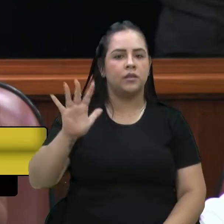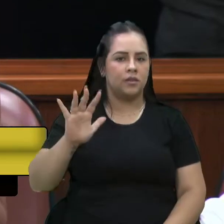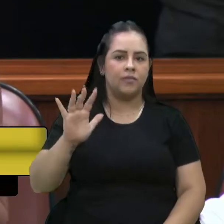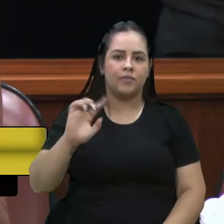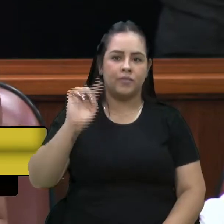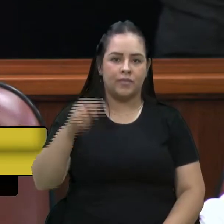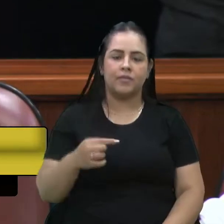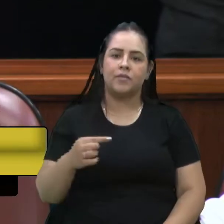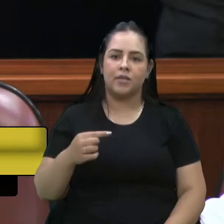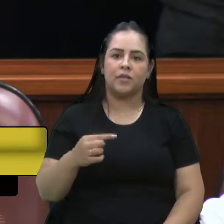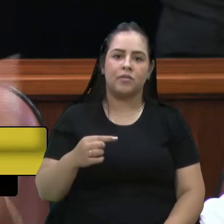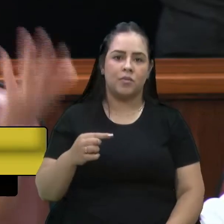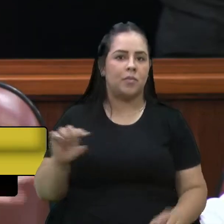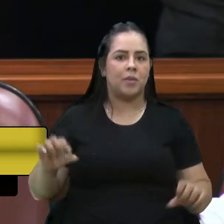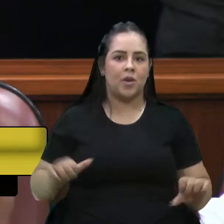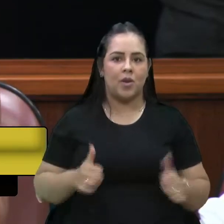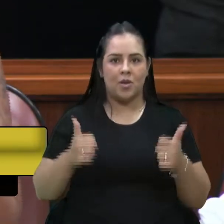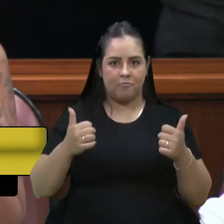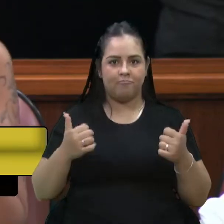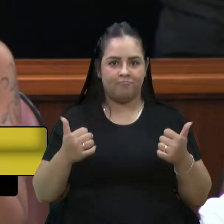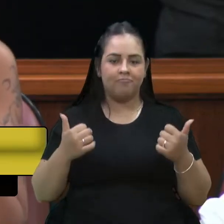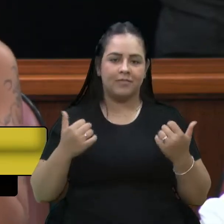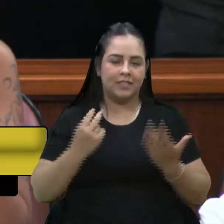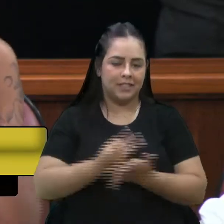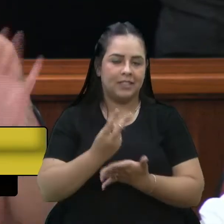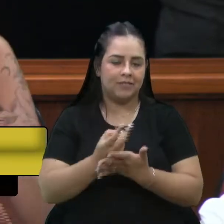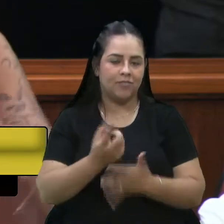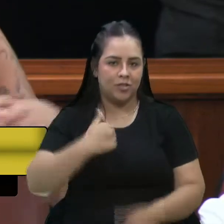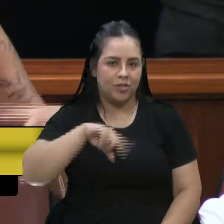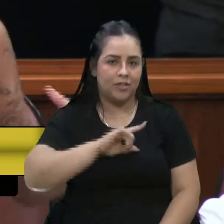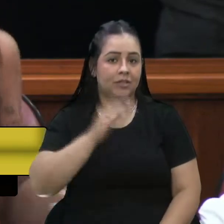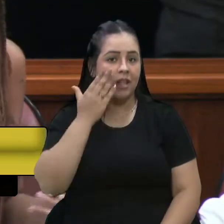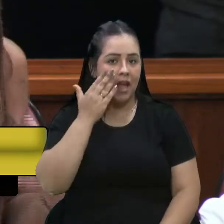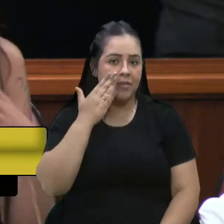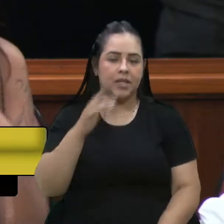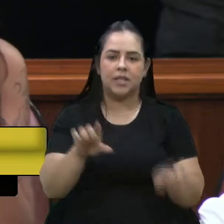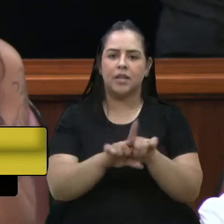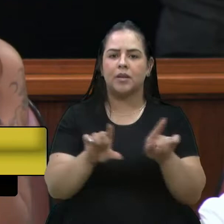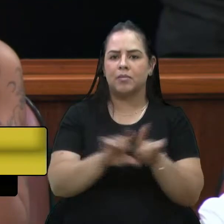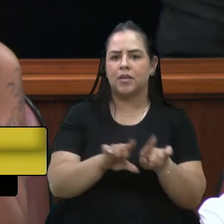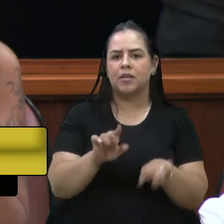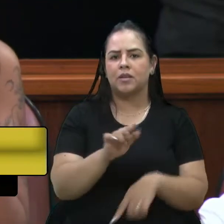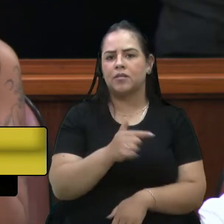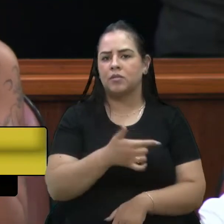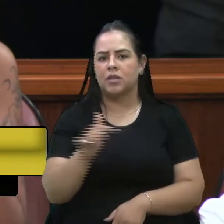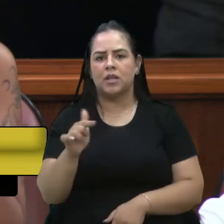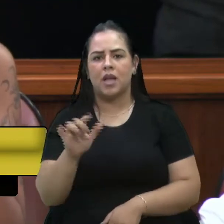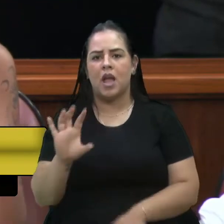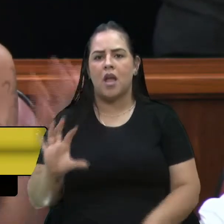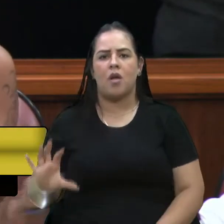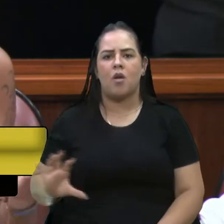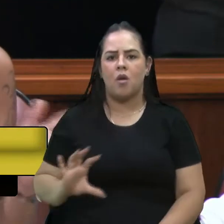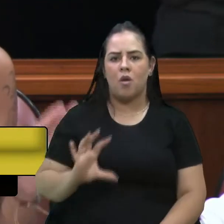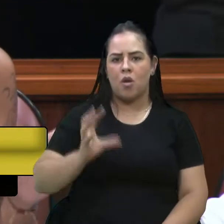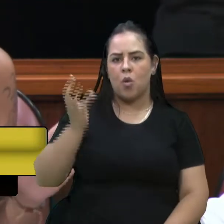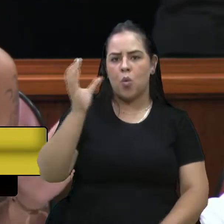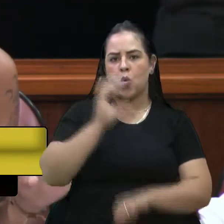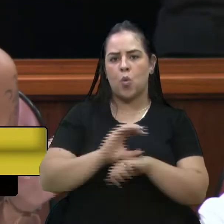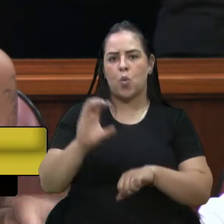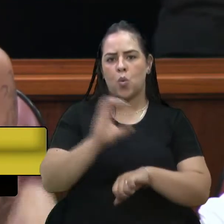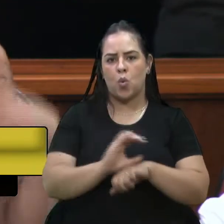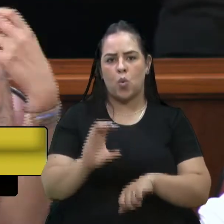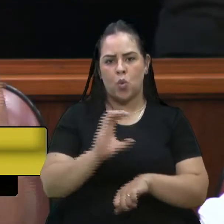investimento muito grande. Além disso, a gente também vê que há um tempo não ocorrem os cursos de